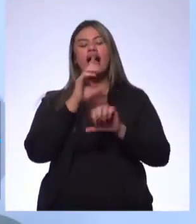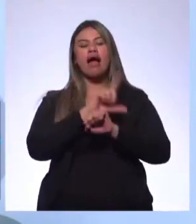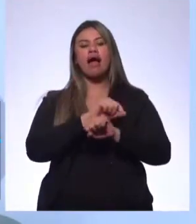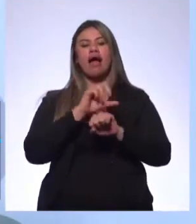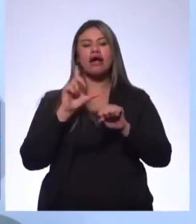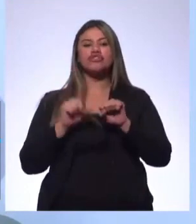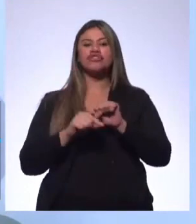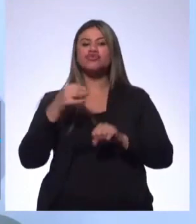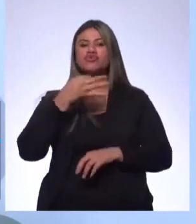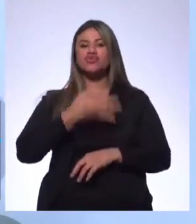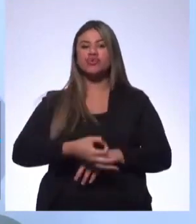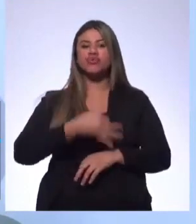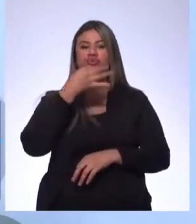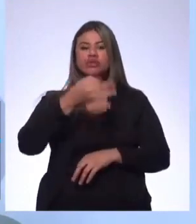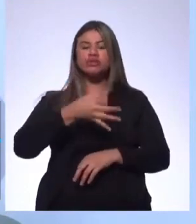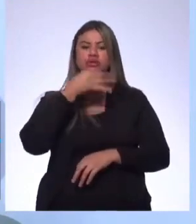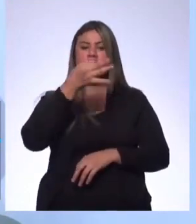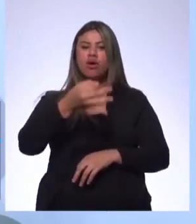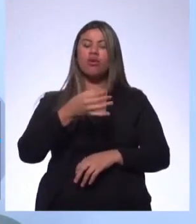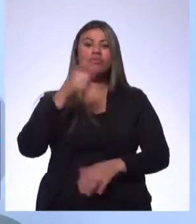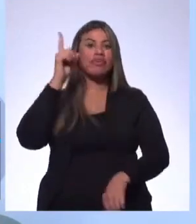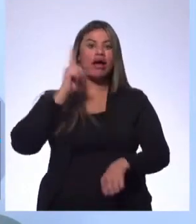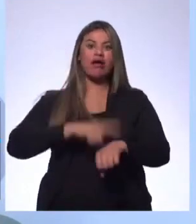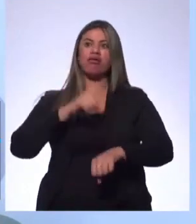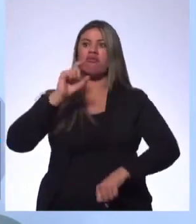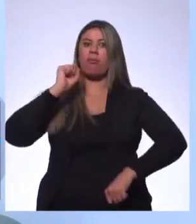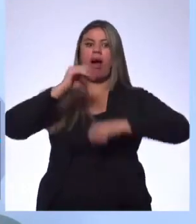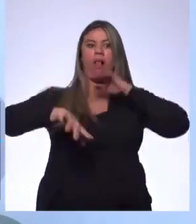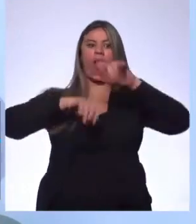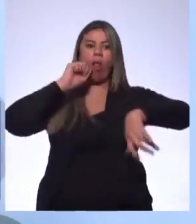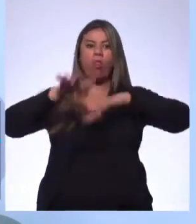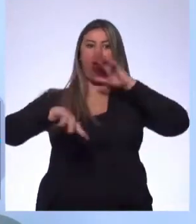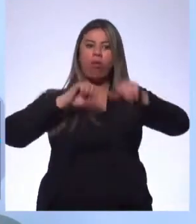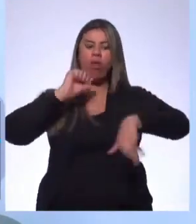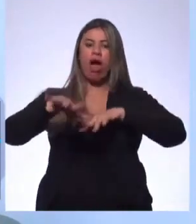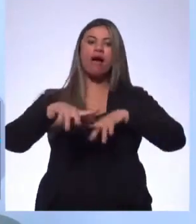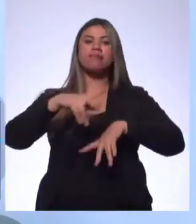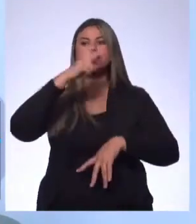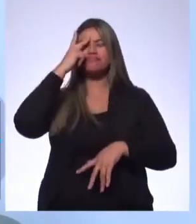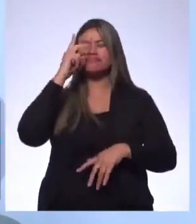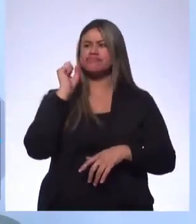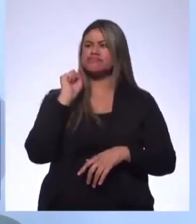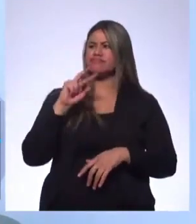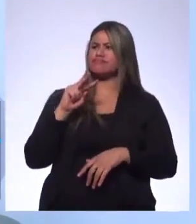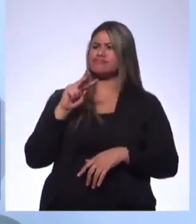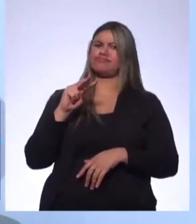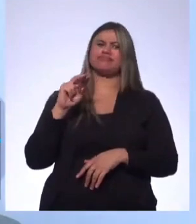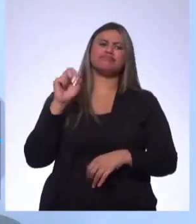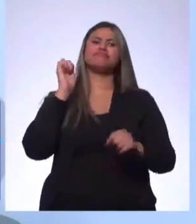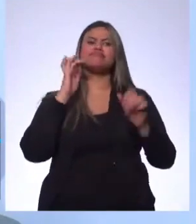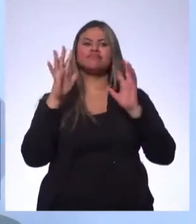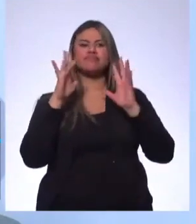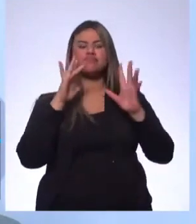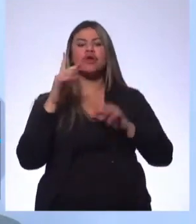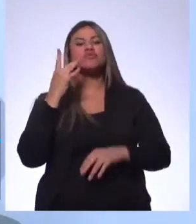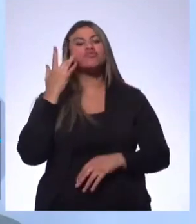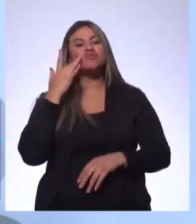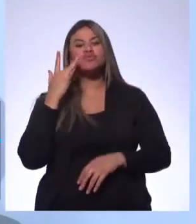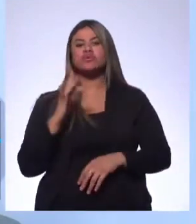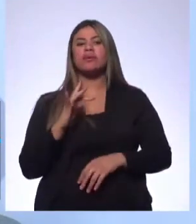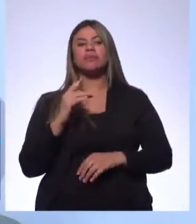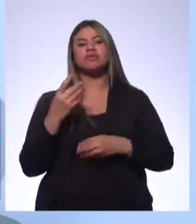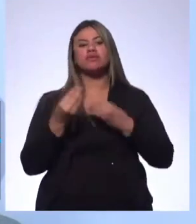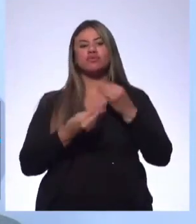soltando tudo o que pensa logo na cara da pessoa, a pessoa não tem tempo de refletir. Então, vamos apresentar, claro,